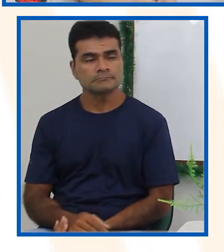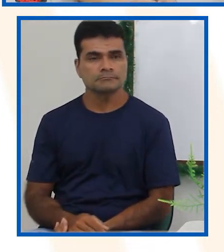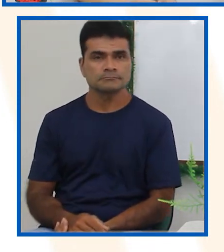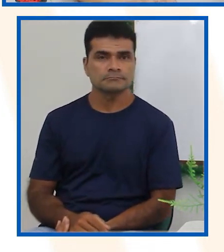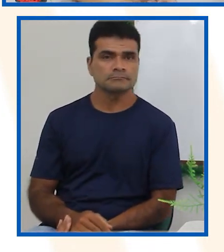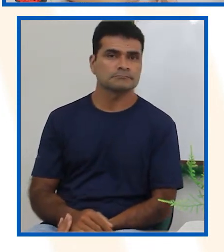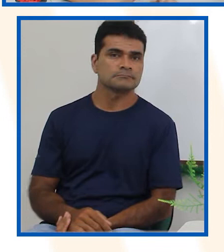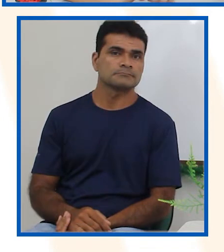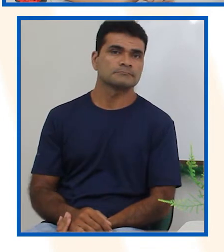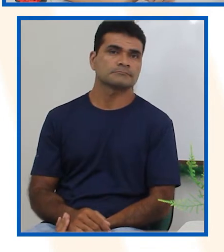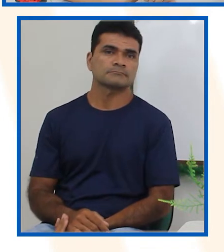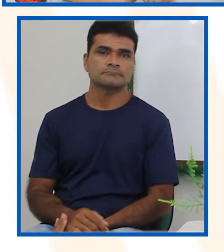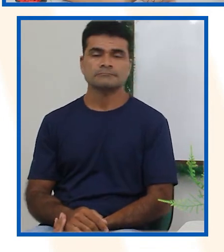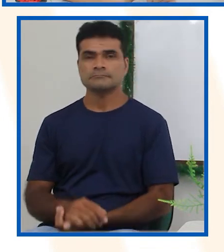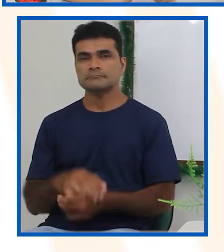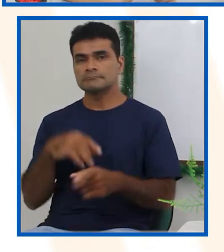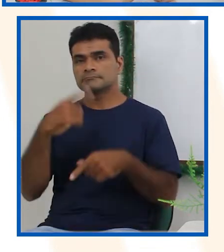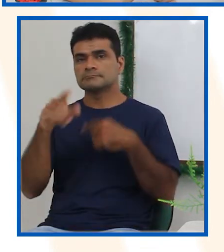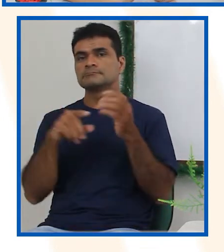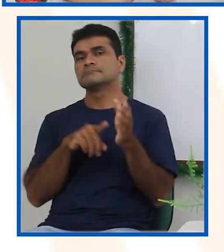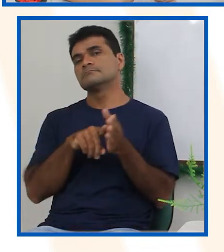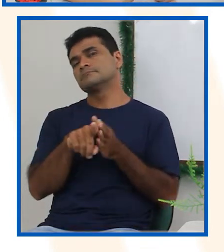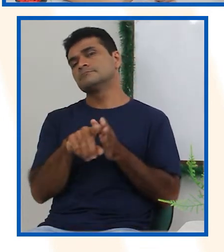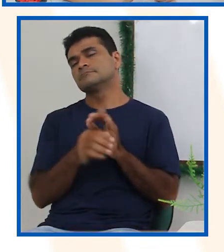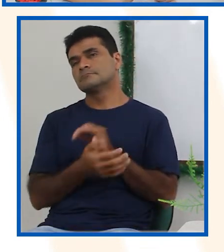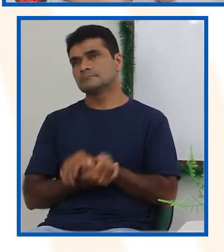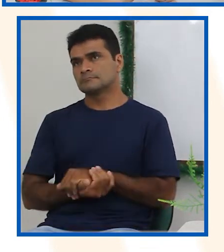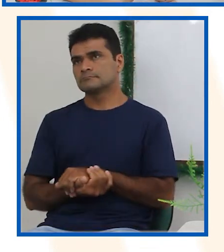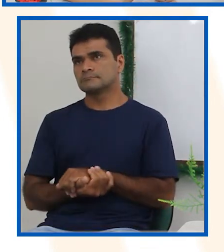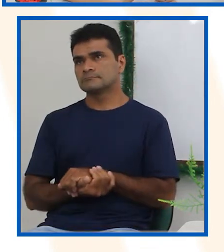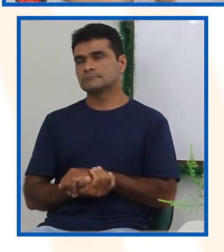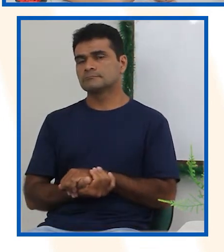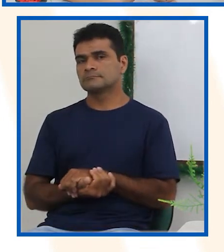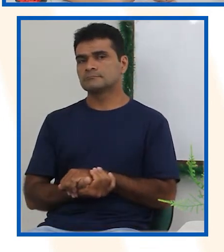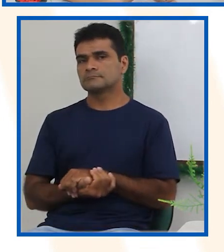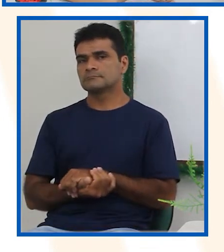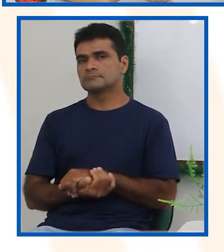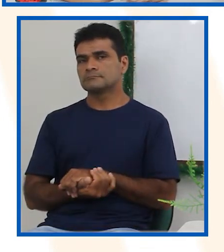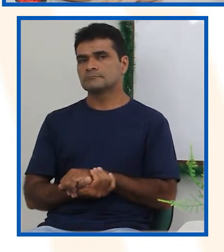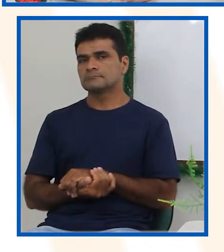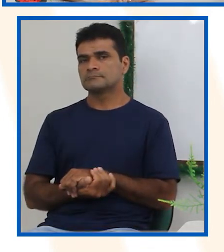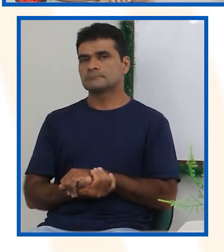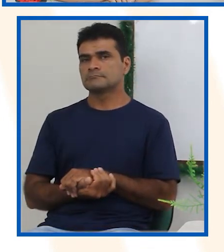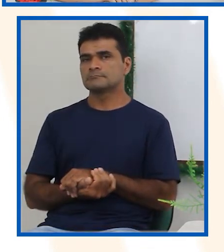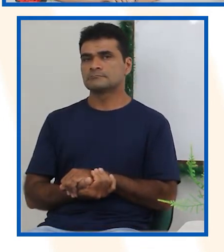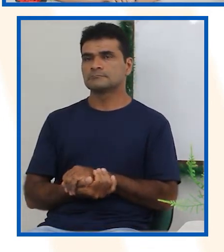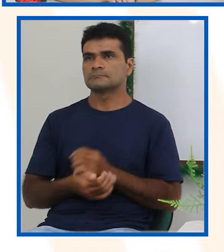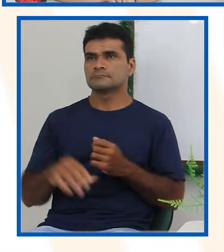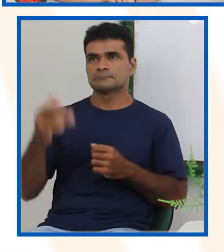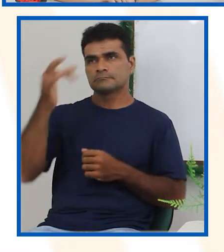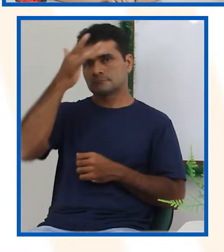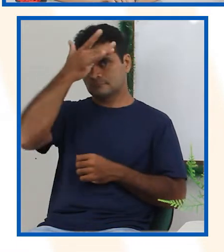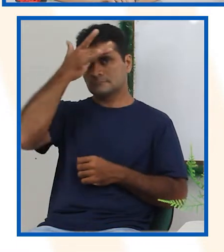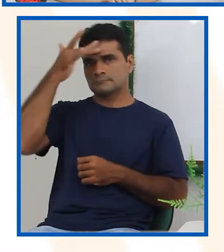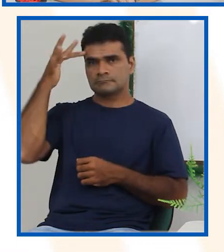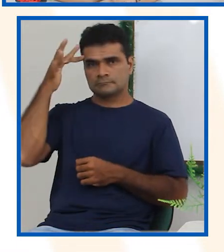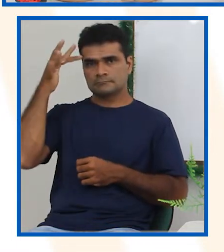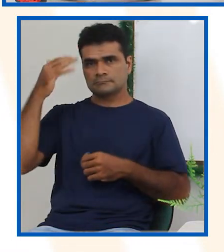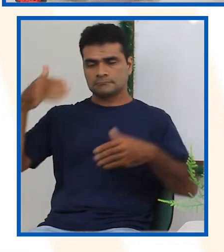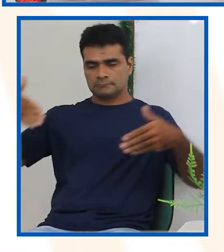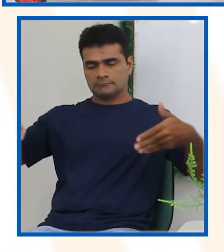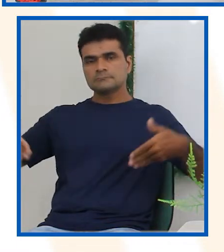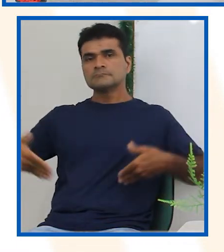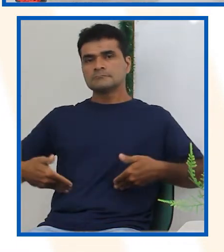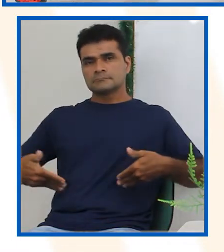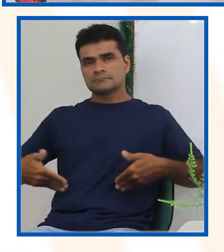Vamos para a próxima pergunta. Olha só. Qual a chance de uma pessoa sentir fome ao longo de uma semana? Vocês acham